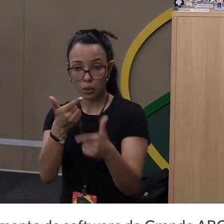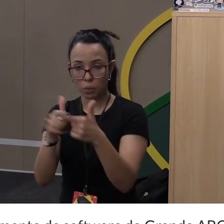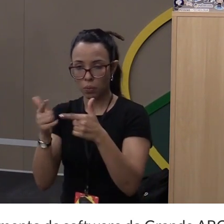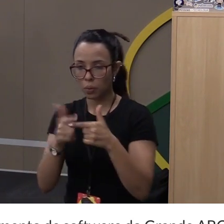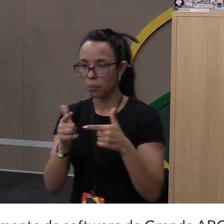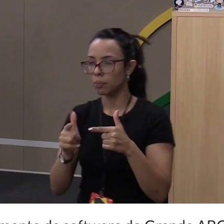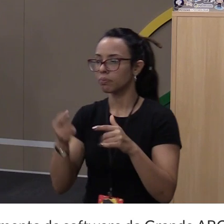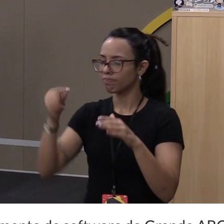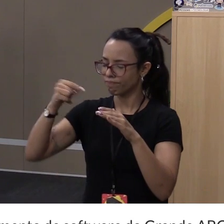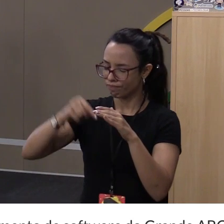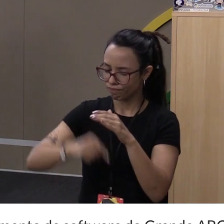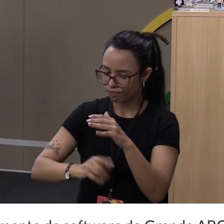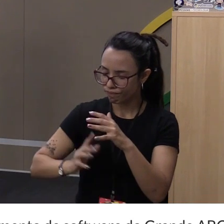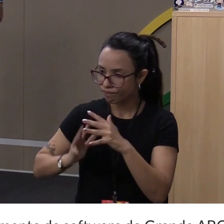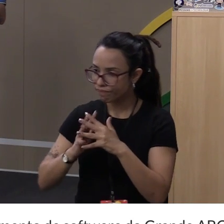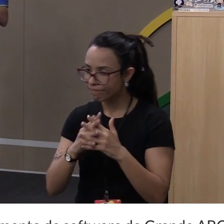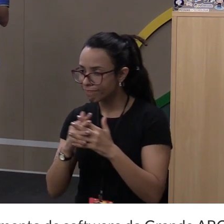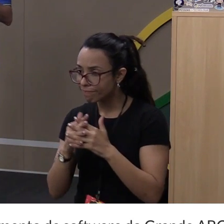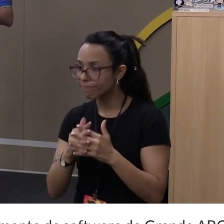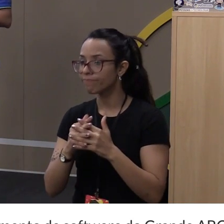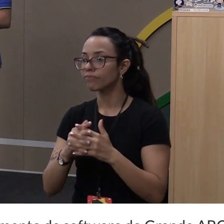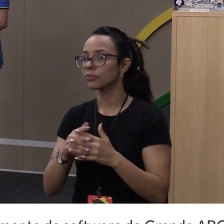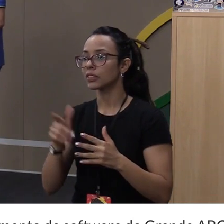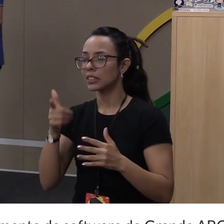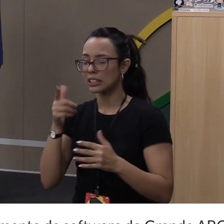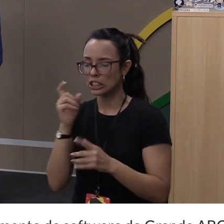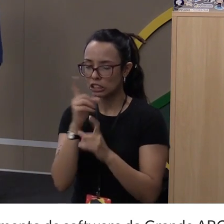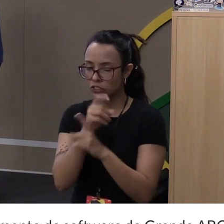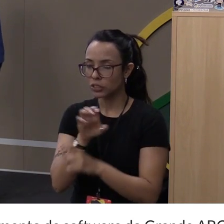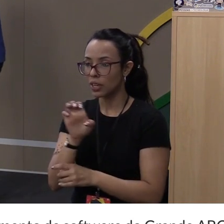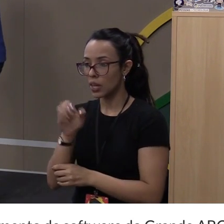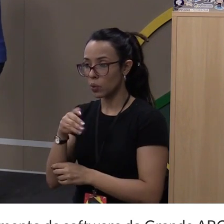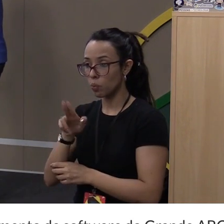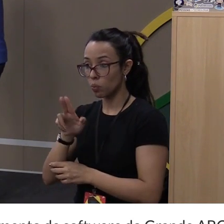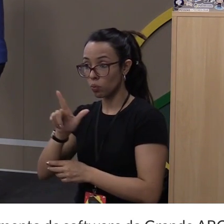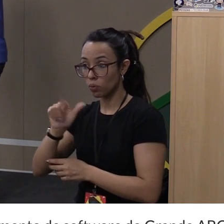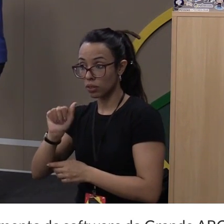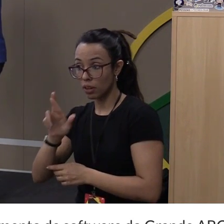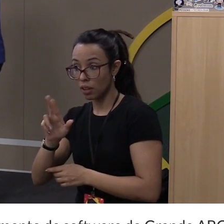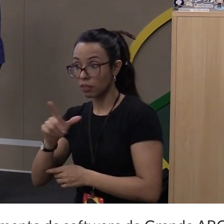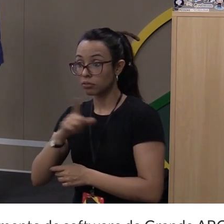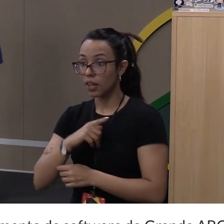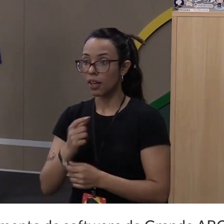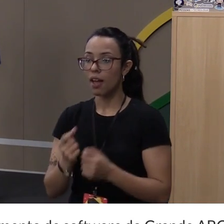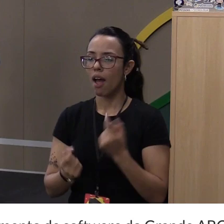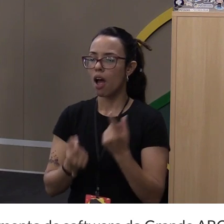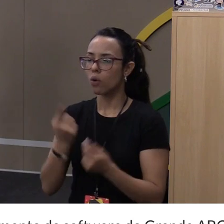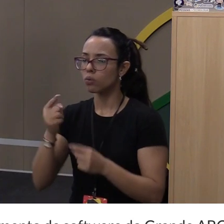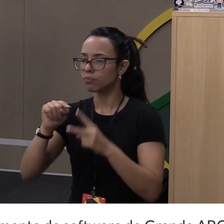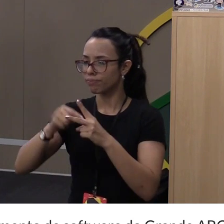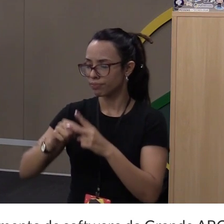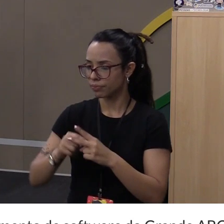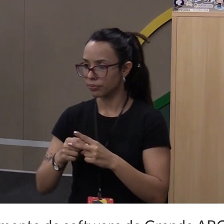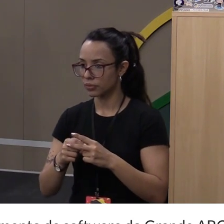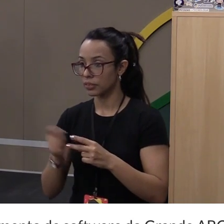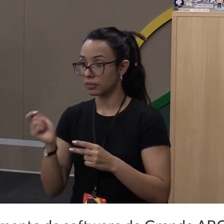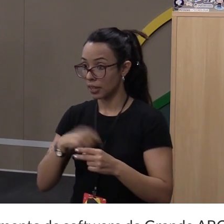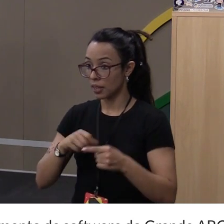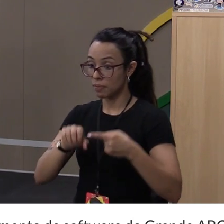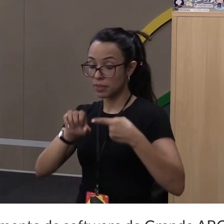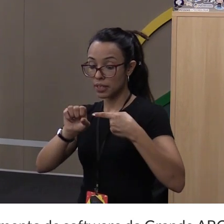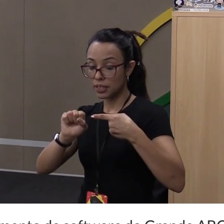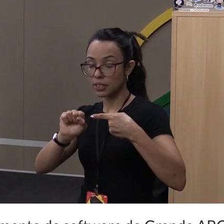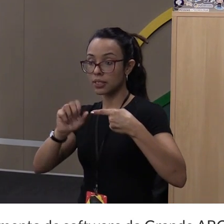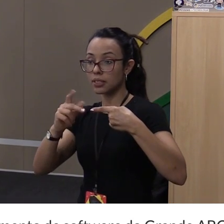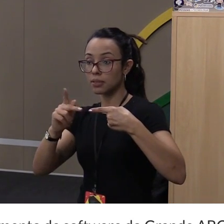é um pouco difícil você conseguir emular, tem algumas ferramentas, por exemplo, tem um Splash, que é um serviço que